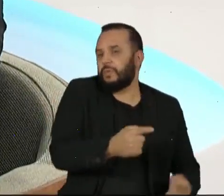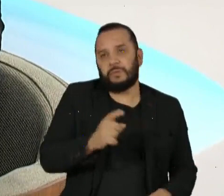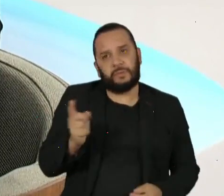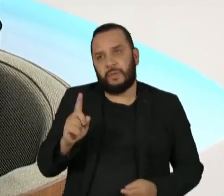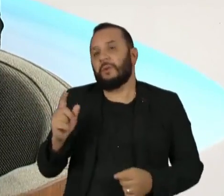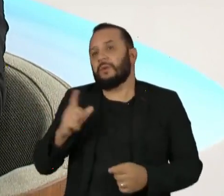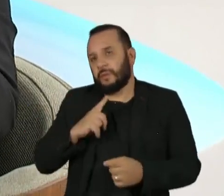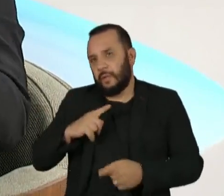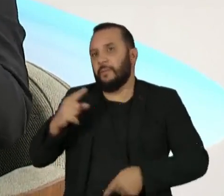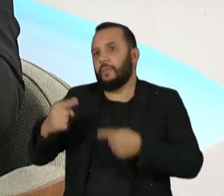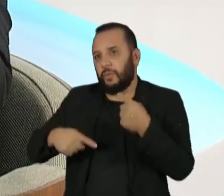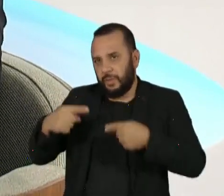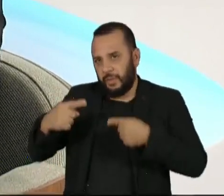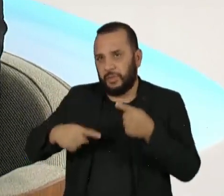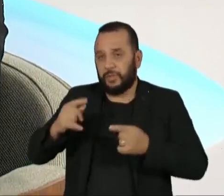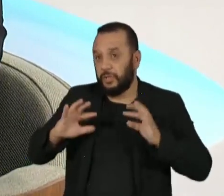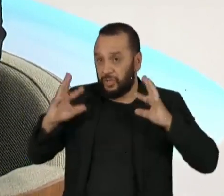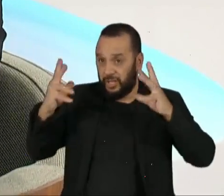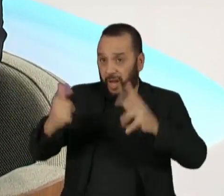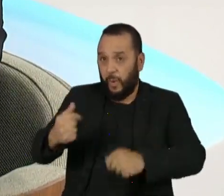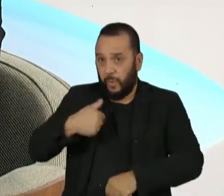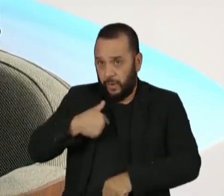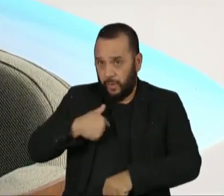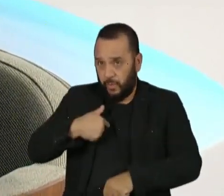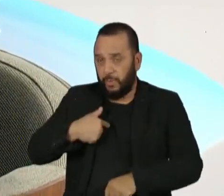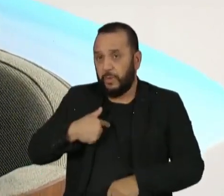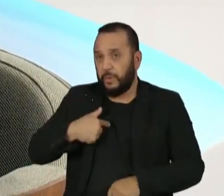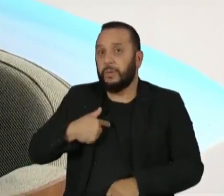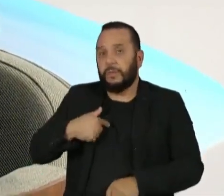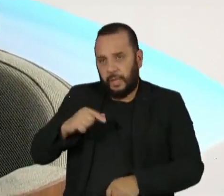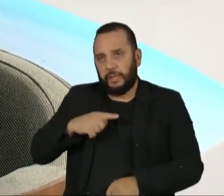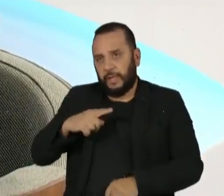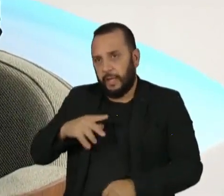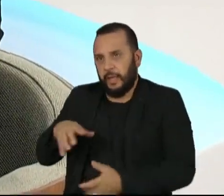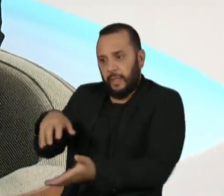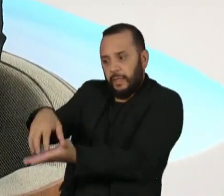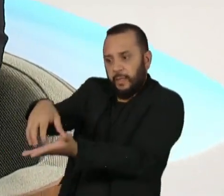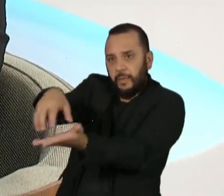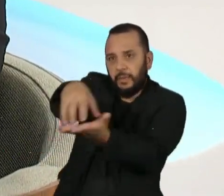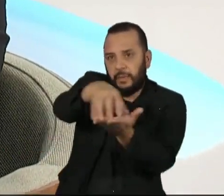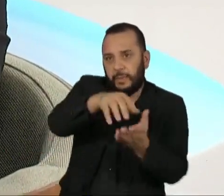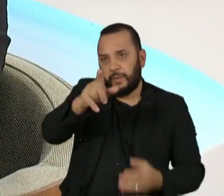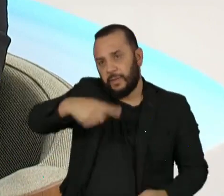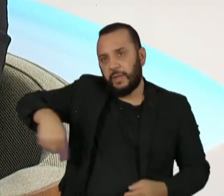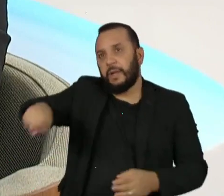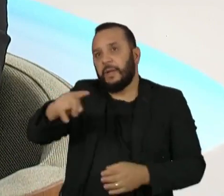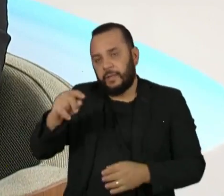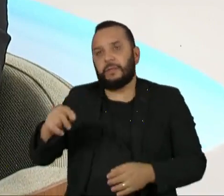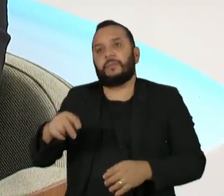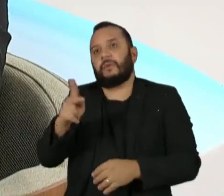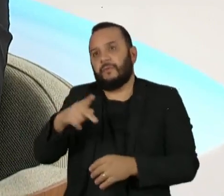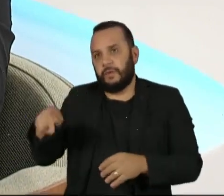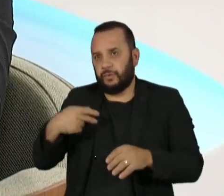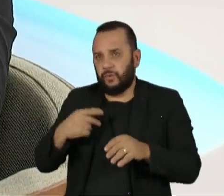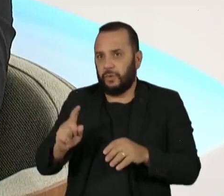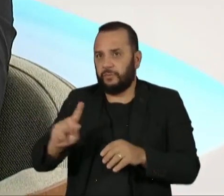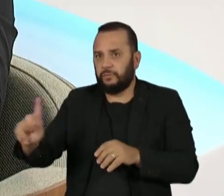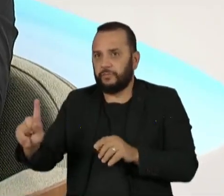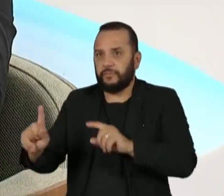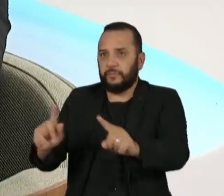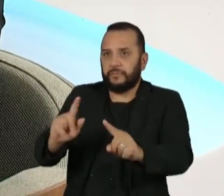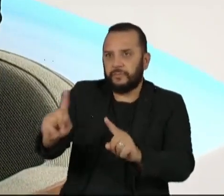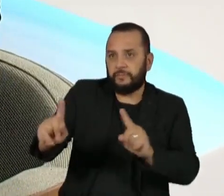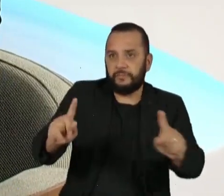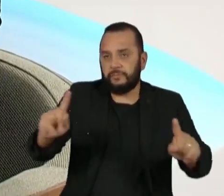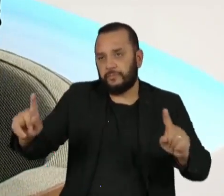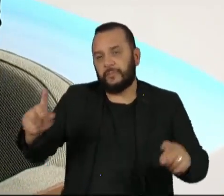expertise dos departamentos, contar com a expertise das unidades para fazer essa distribuição. Então, quando uma